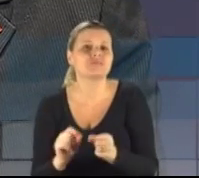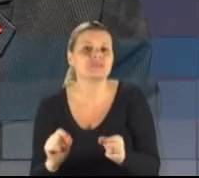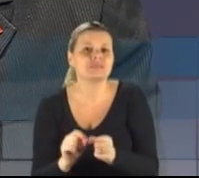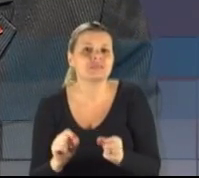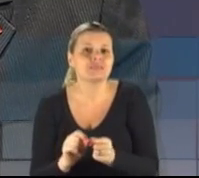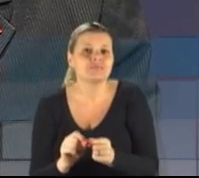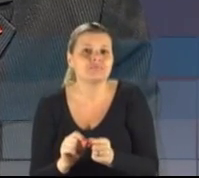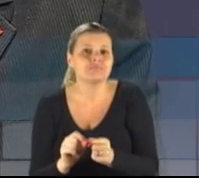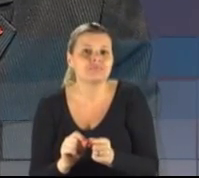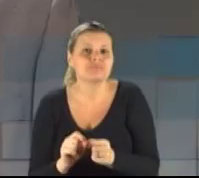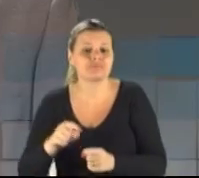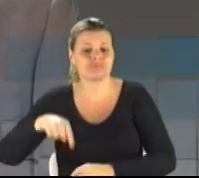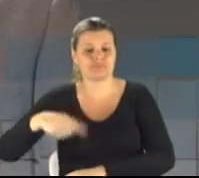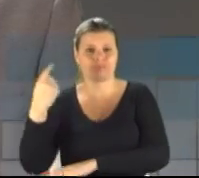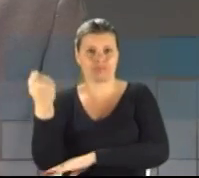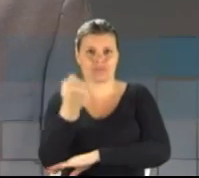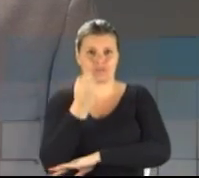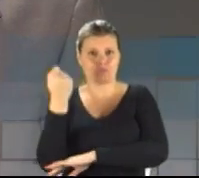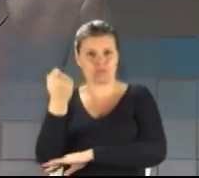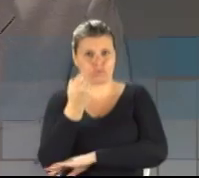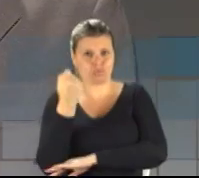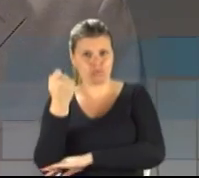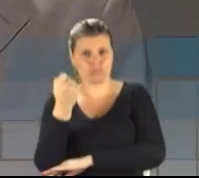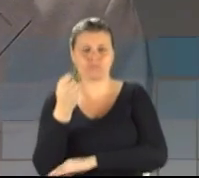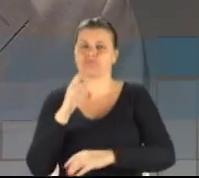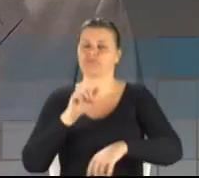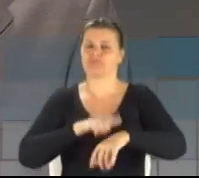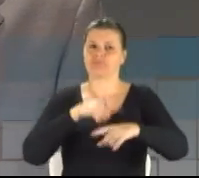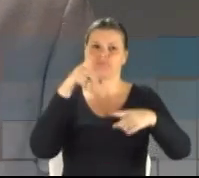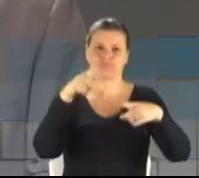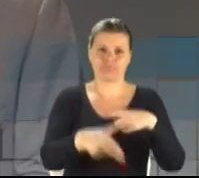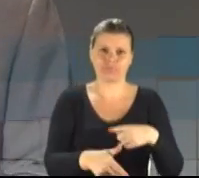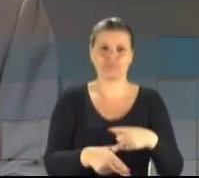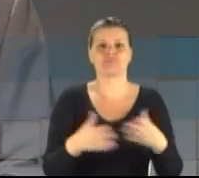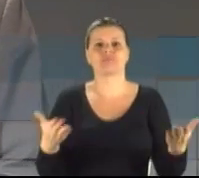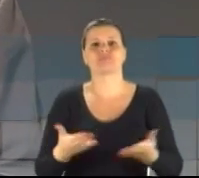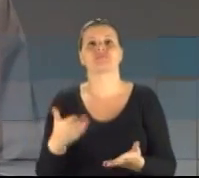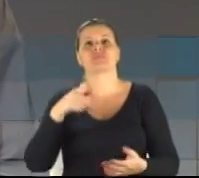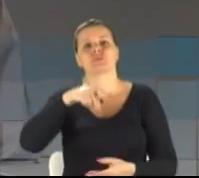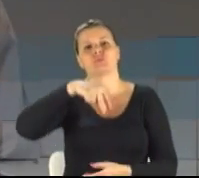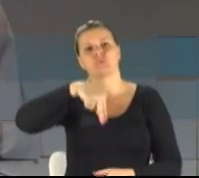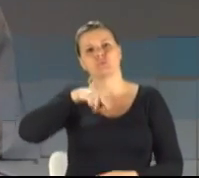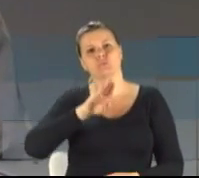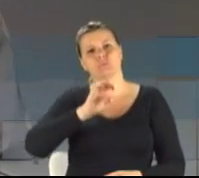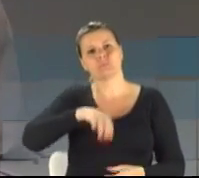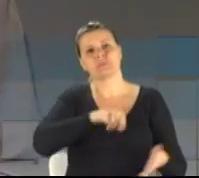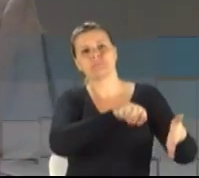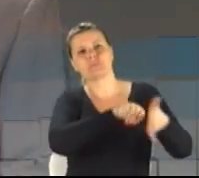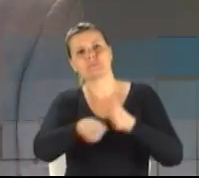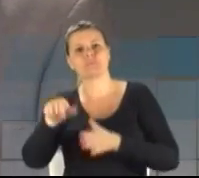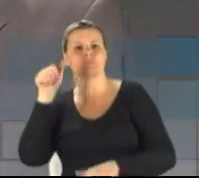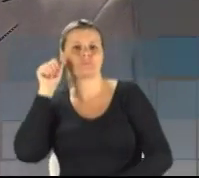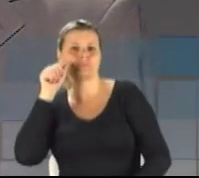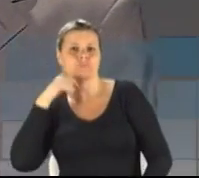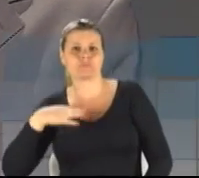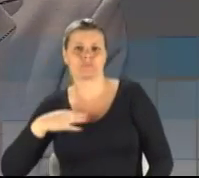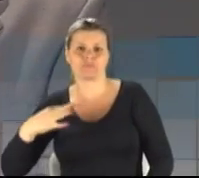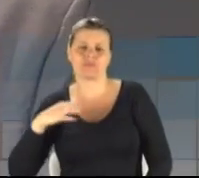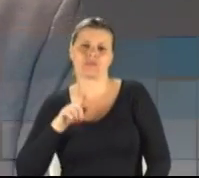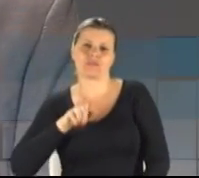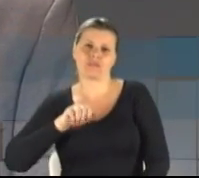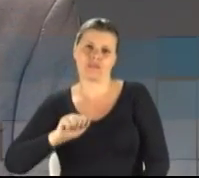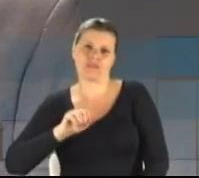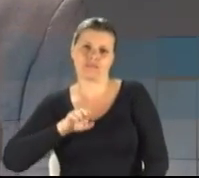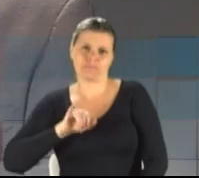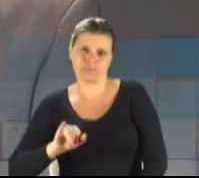que os gaúchos fossem... votado o candidato, agora o candidato Nubem Medeiros. Pergunta para a candidata Gabi Tolotti, tendo em vista que o candidato